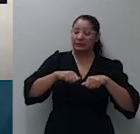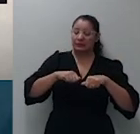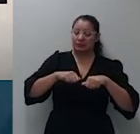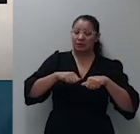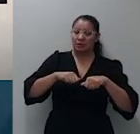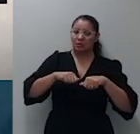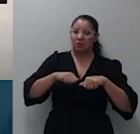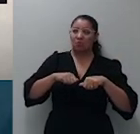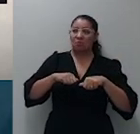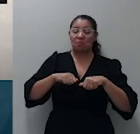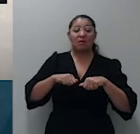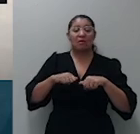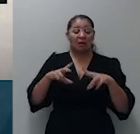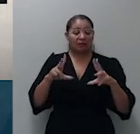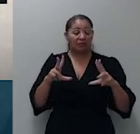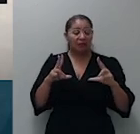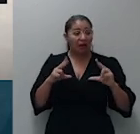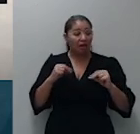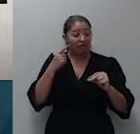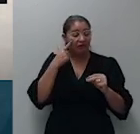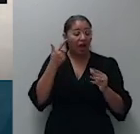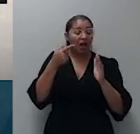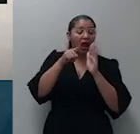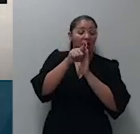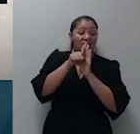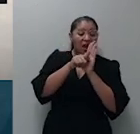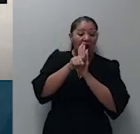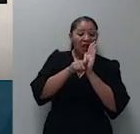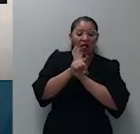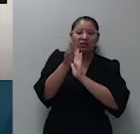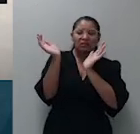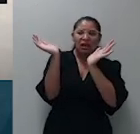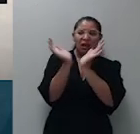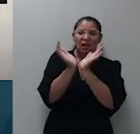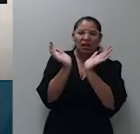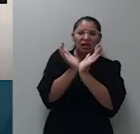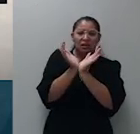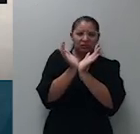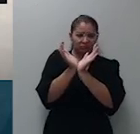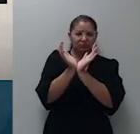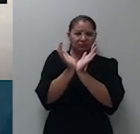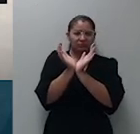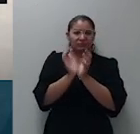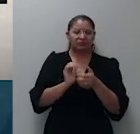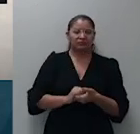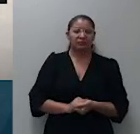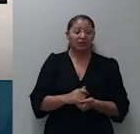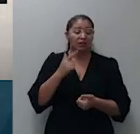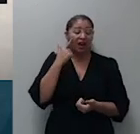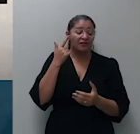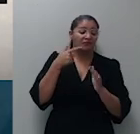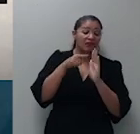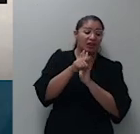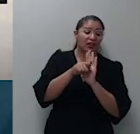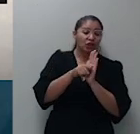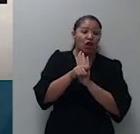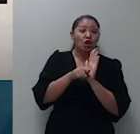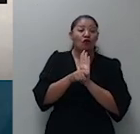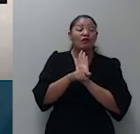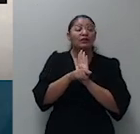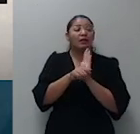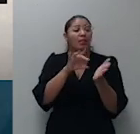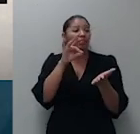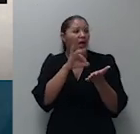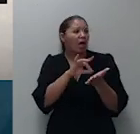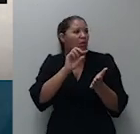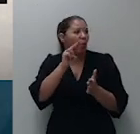trazida à análise desta Corte Superior limita-se a, averiguação da tempestividade dos embargos e, b,